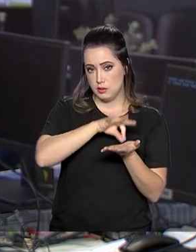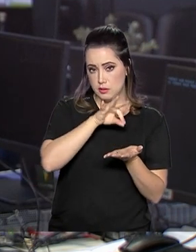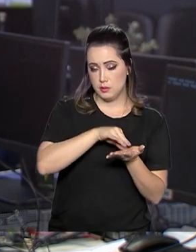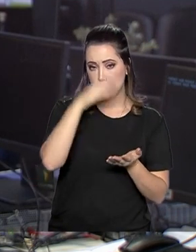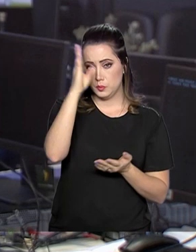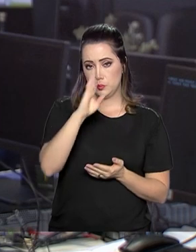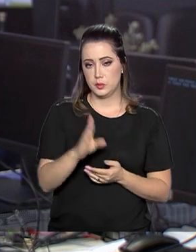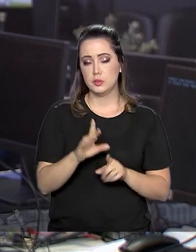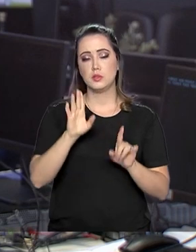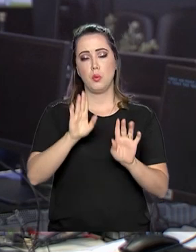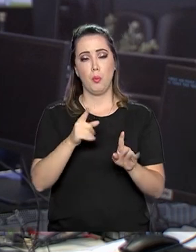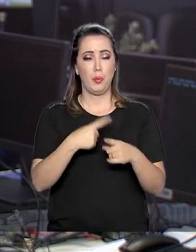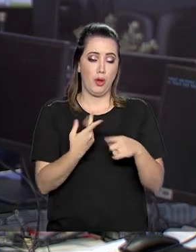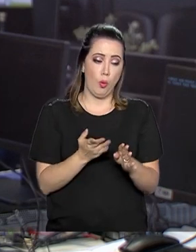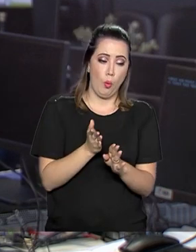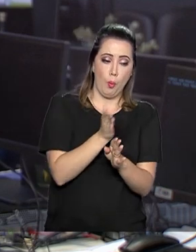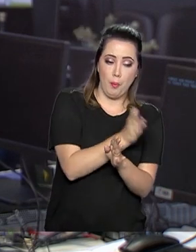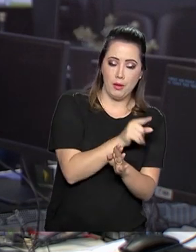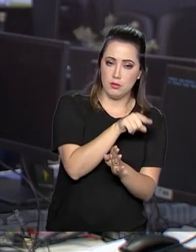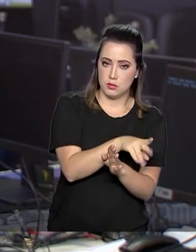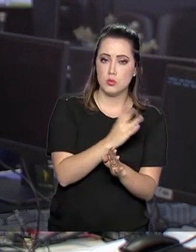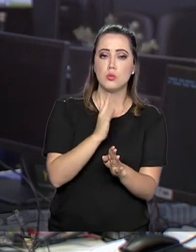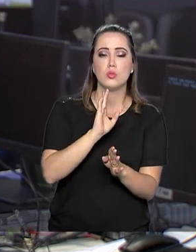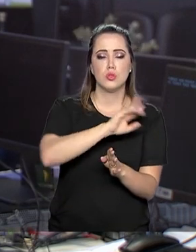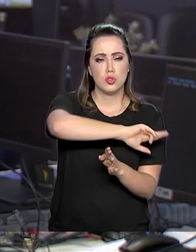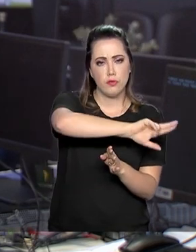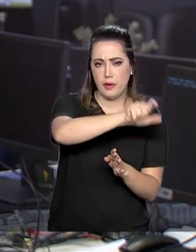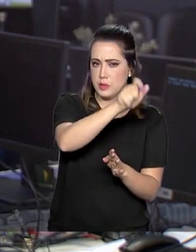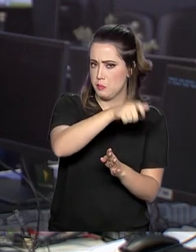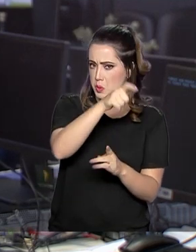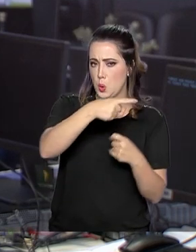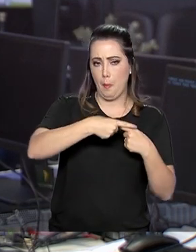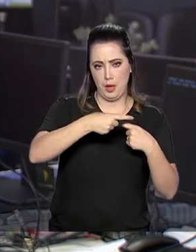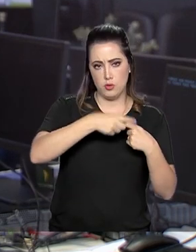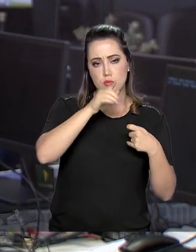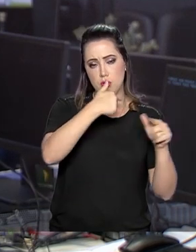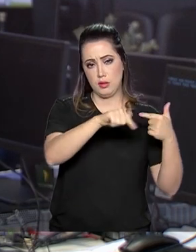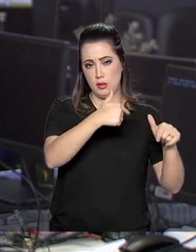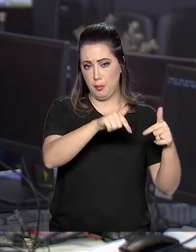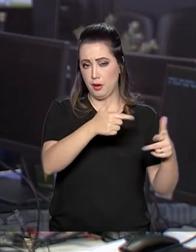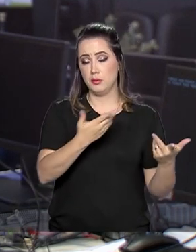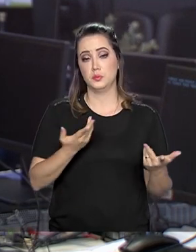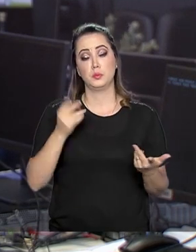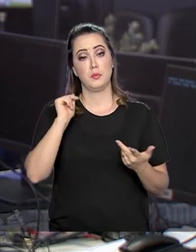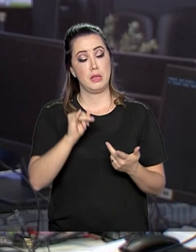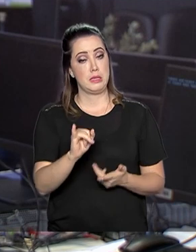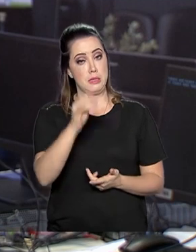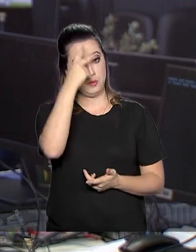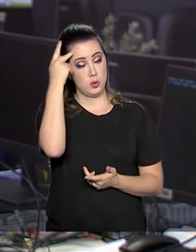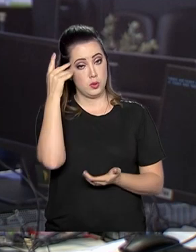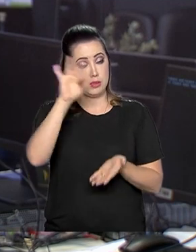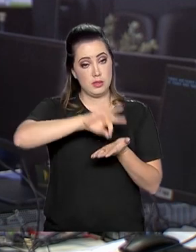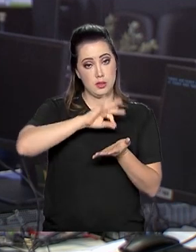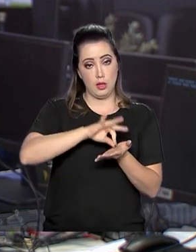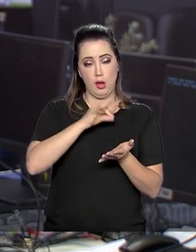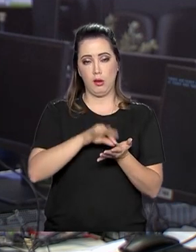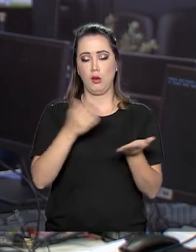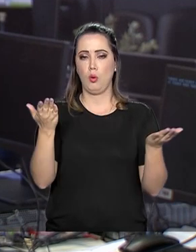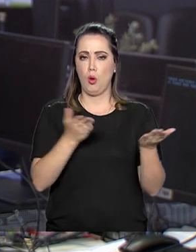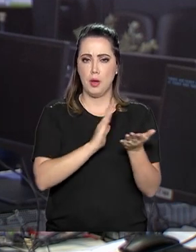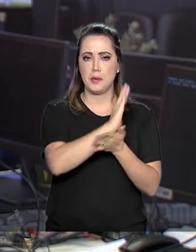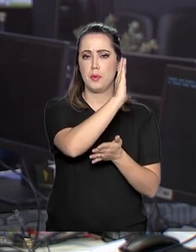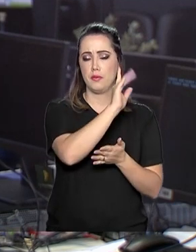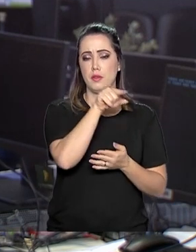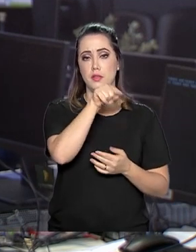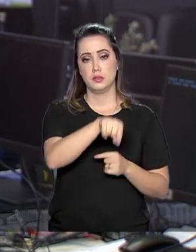que já estão atuando em 800 municípios com altos índices de vulnerabilidade. Quem se inscrever e for aprovado pelo processo